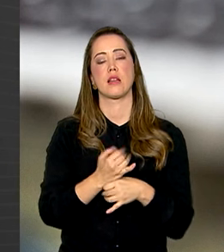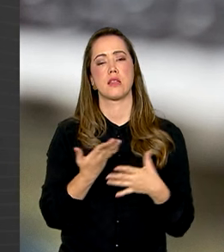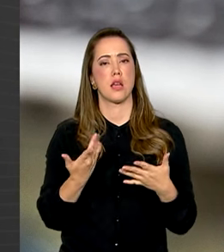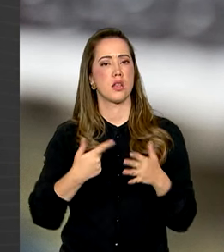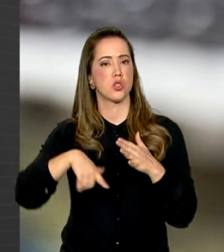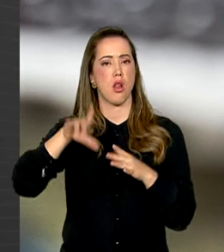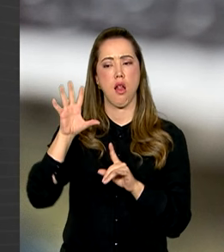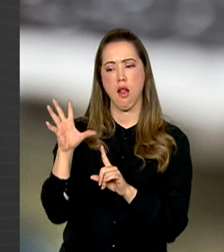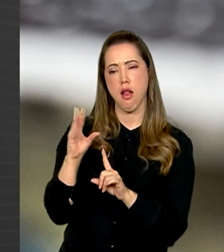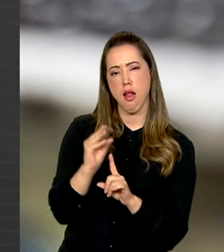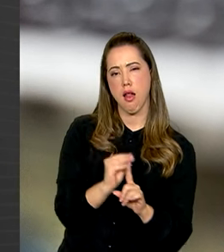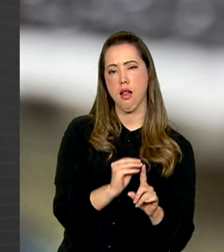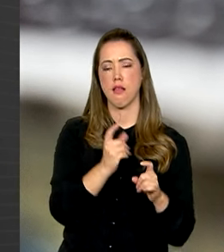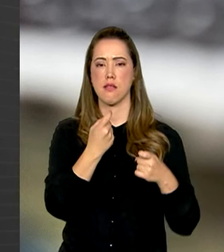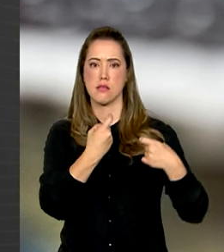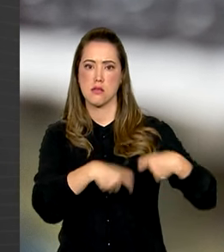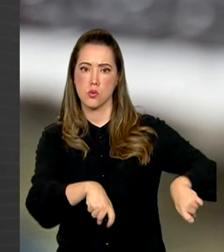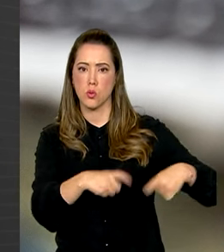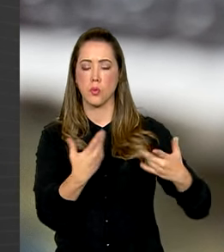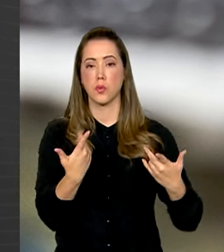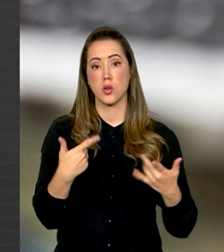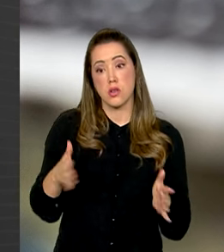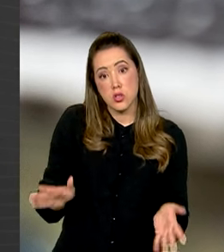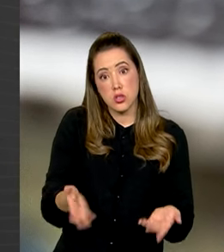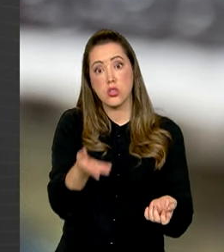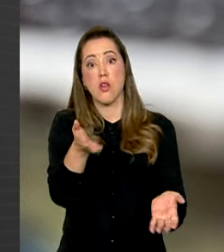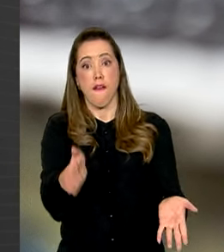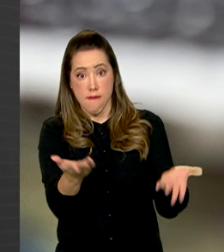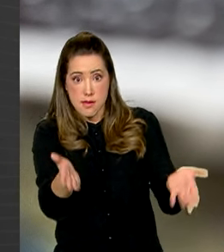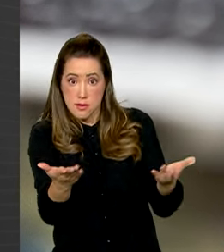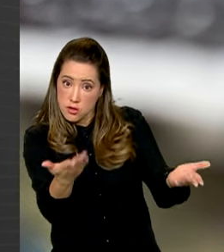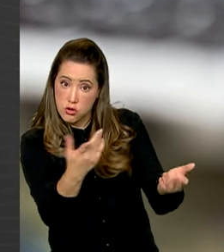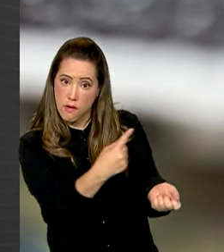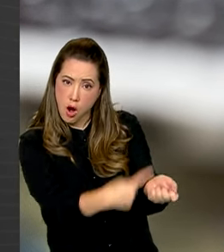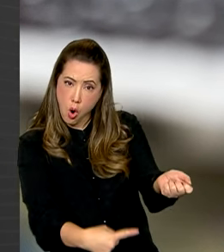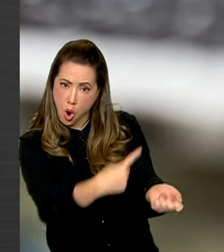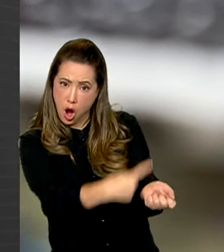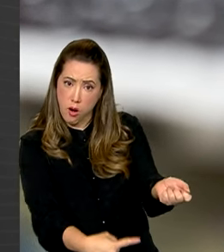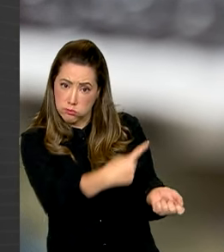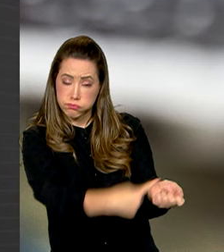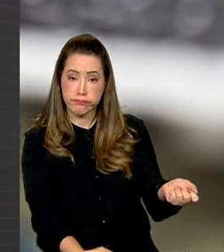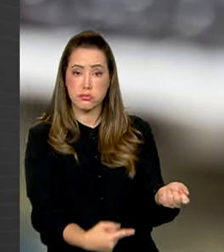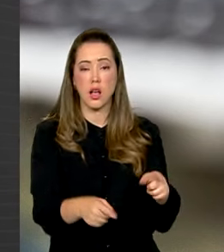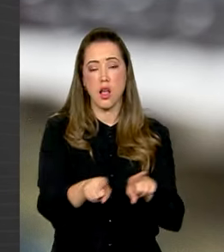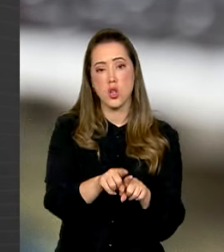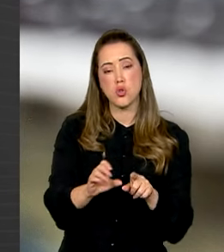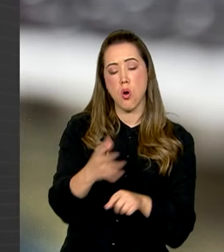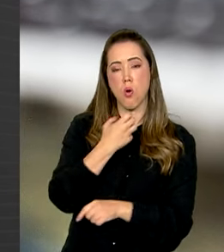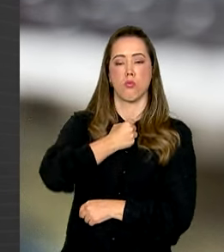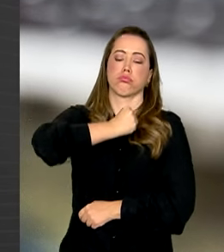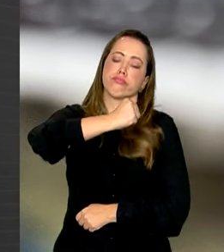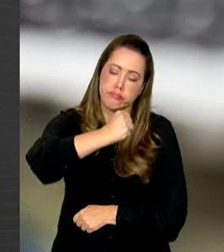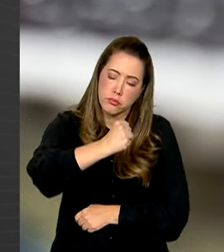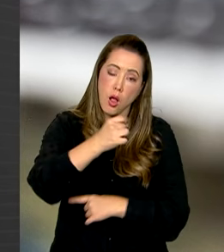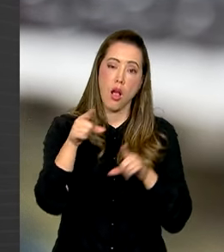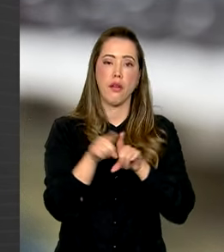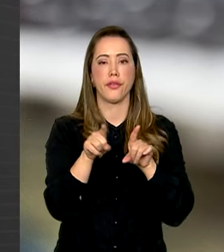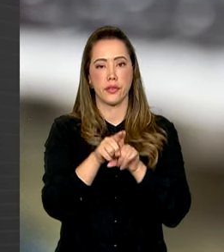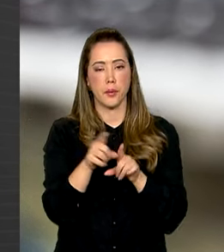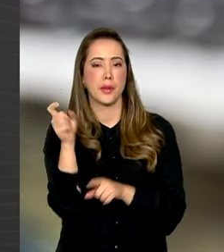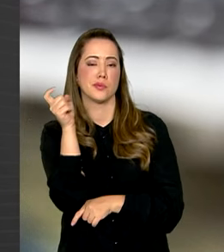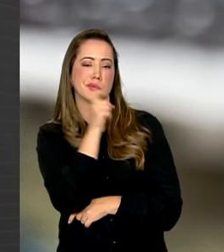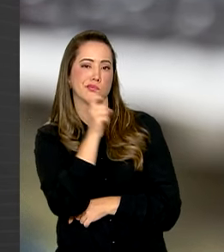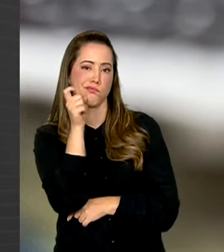cometiam abuso sexual, incentivavam a mutilação e o suicídio e faziam chantagem, entre outras